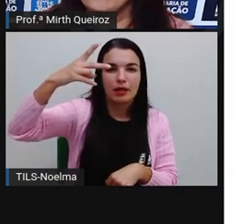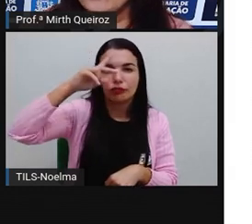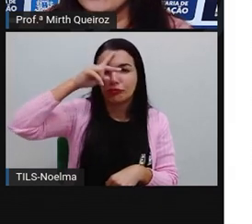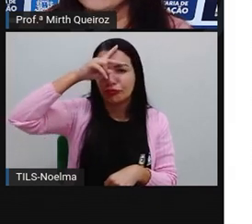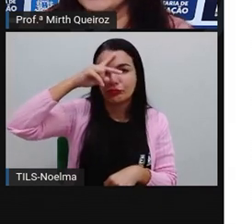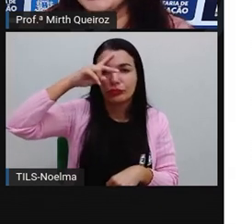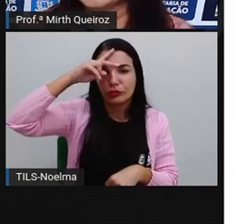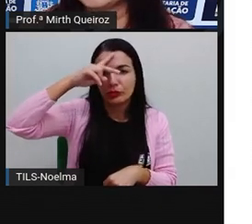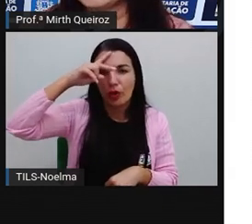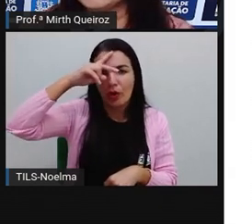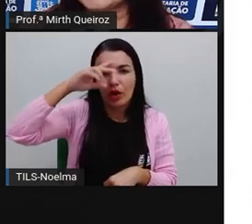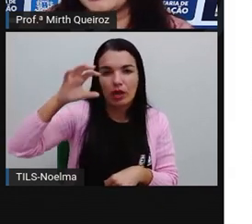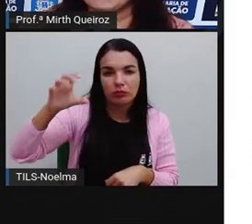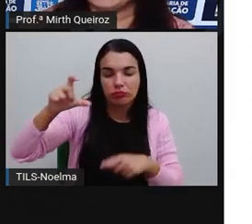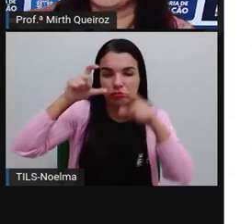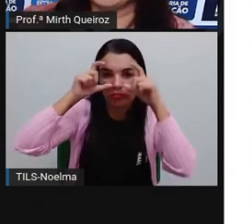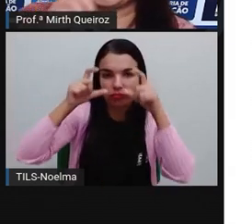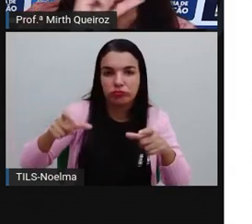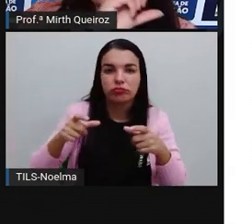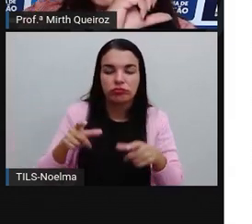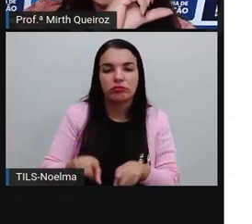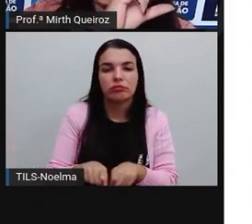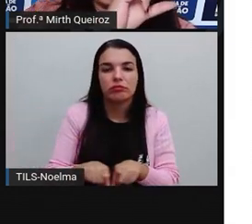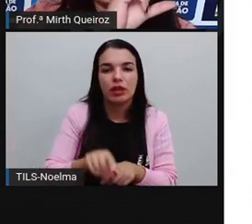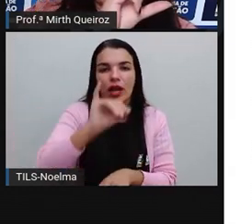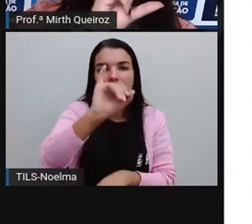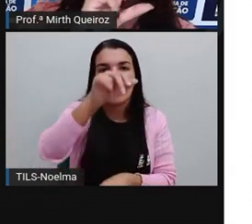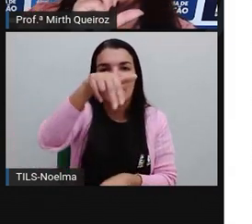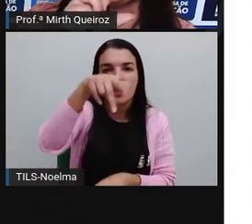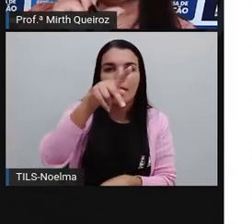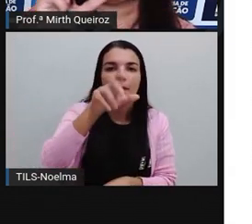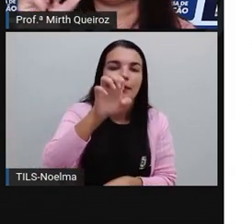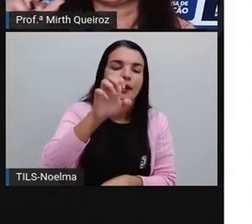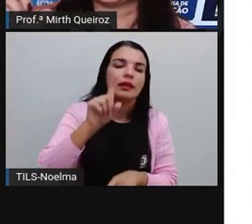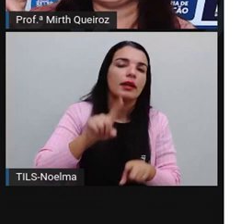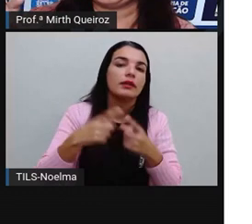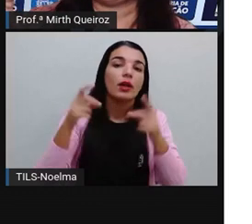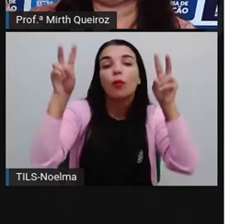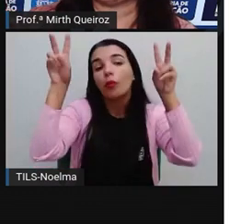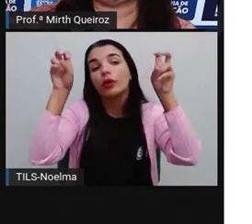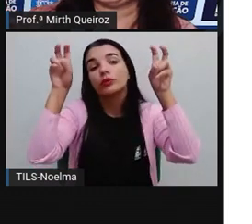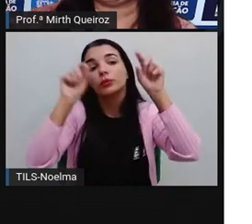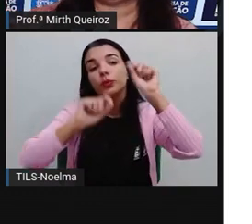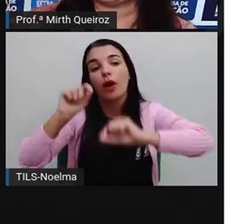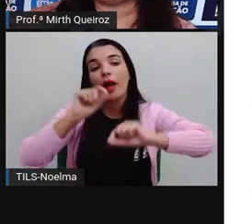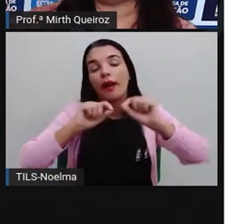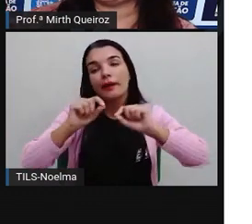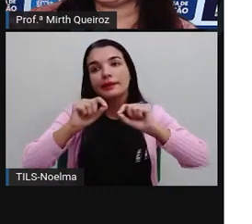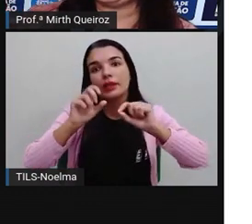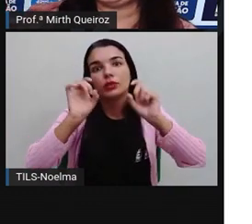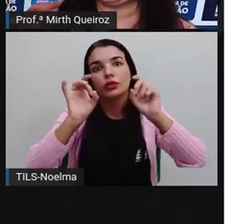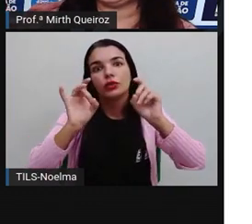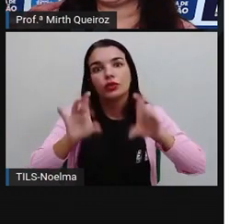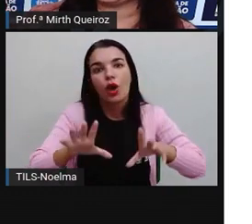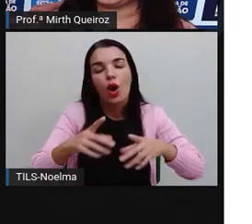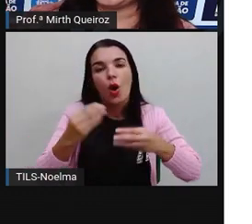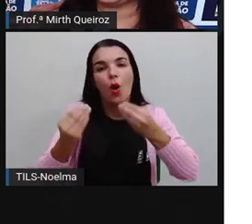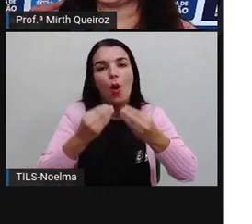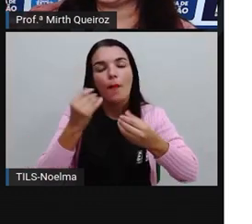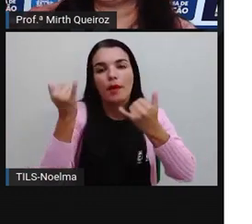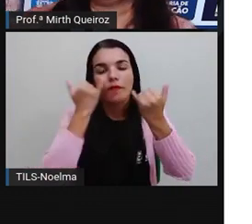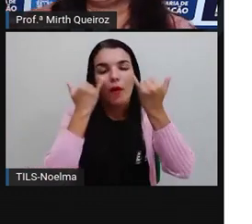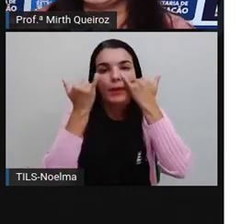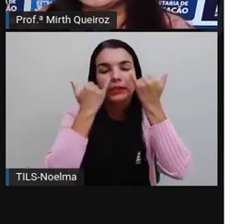o assunto do gráfico seria alertas de desmatamento em janeiro, na Amazônia, em quilômetros